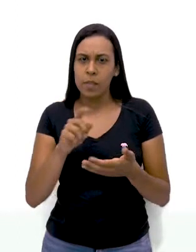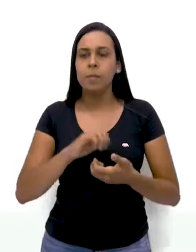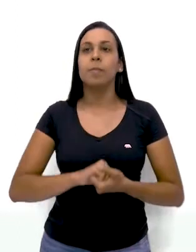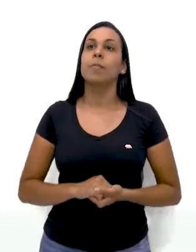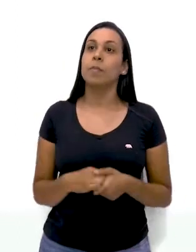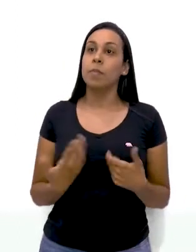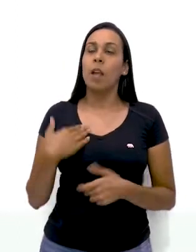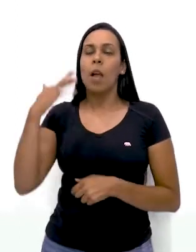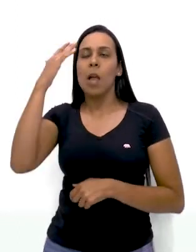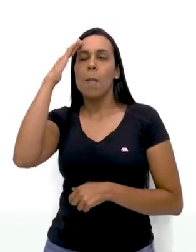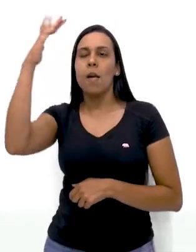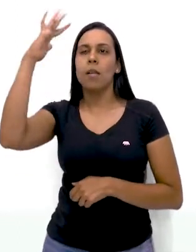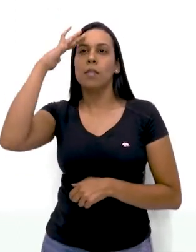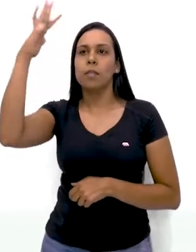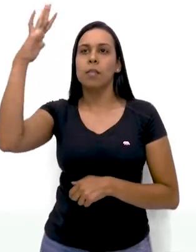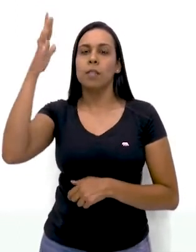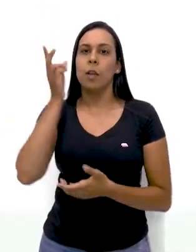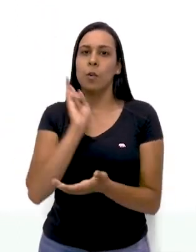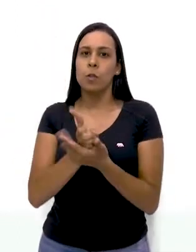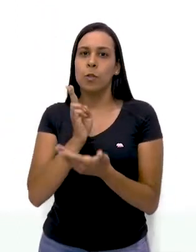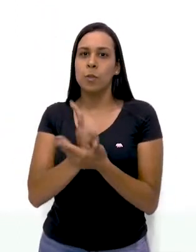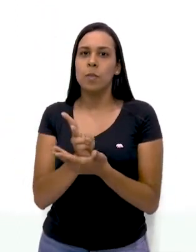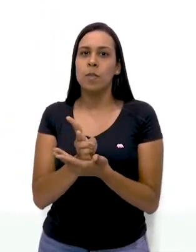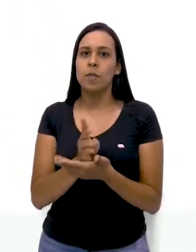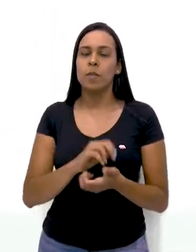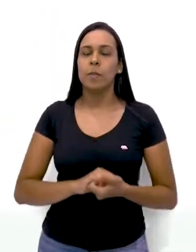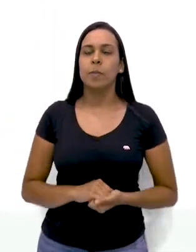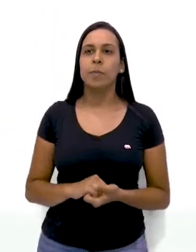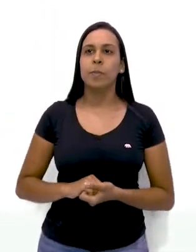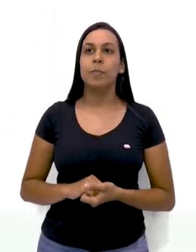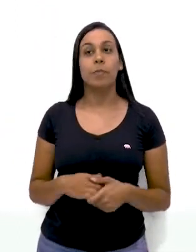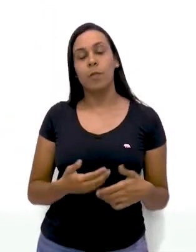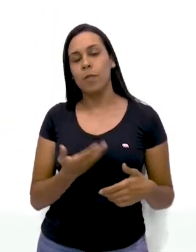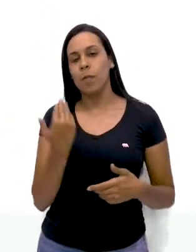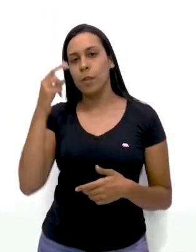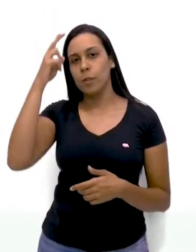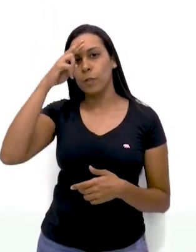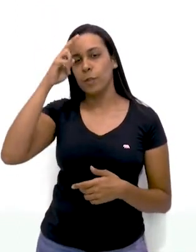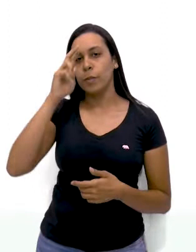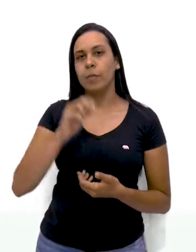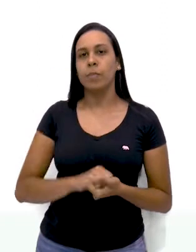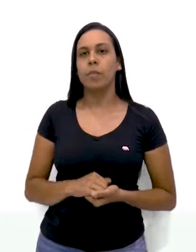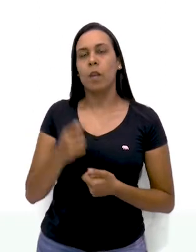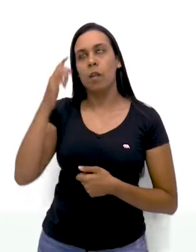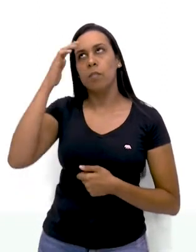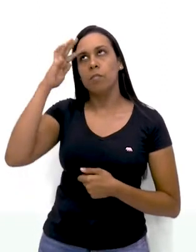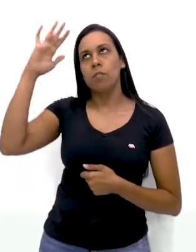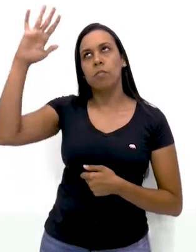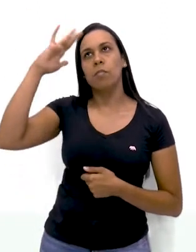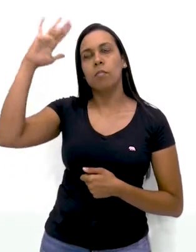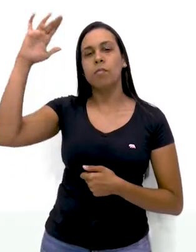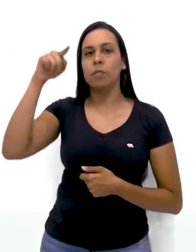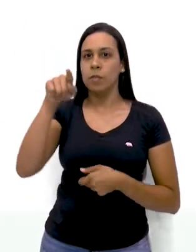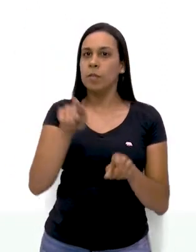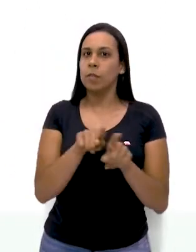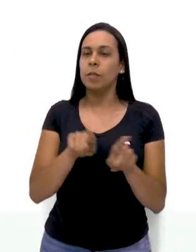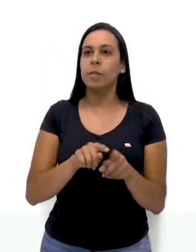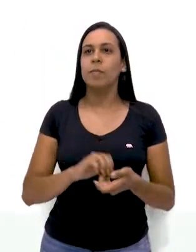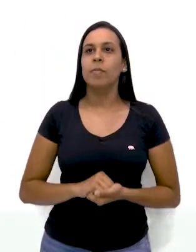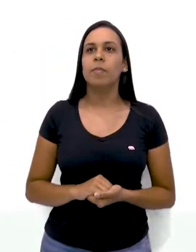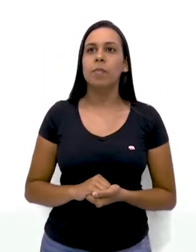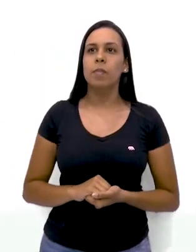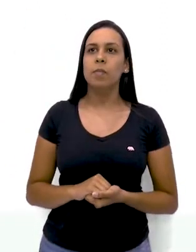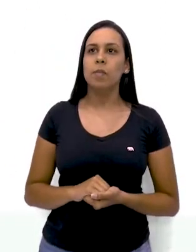Vamos imaginar a continuação dessa história? E aí? Vamos lá. Imagine aí, tá? Que eu imagino aqui. Vamos seguir.